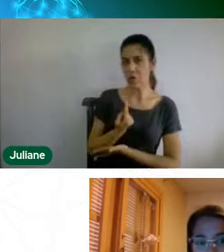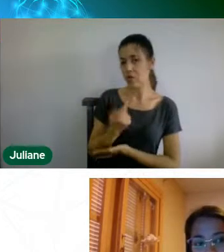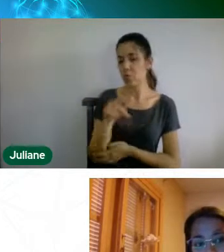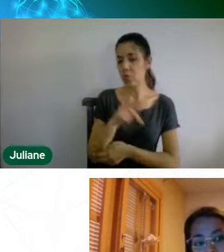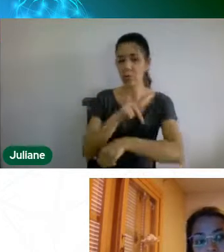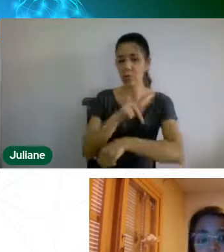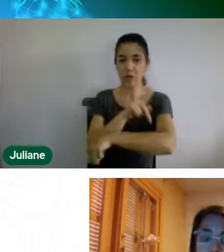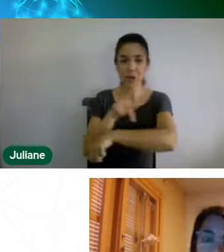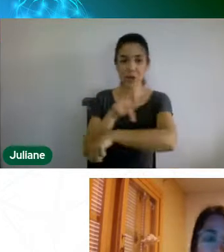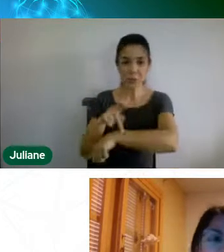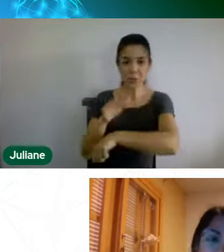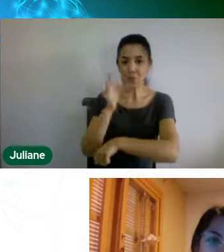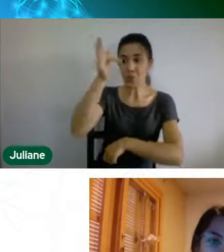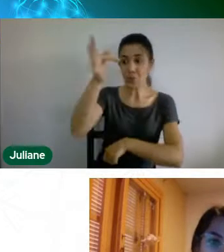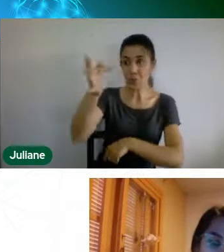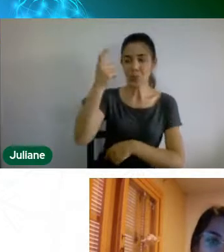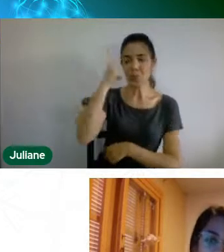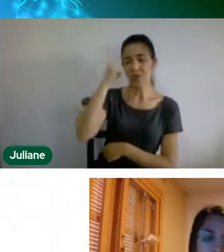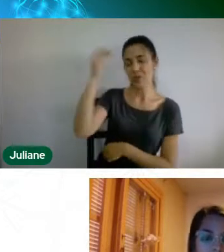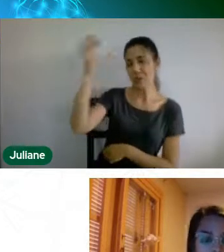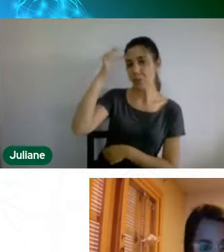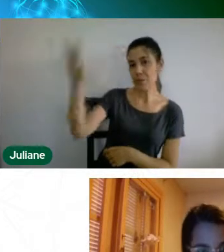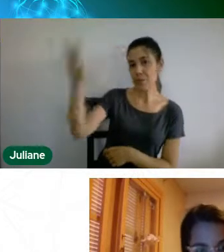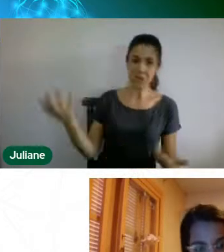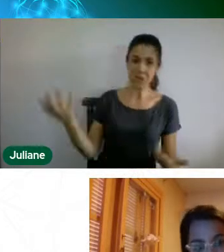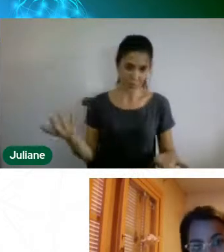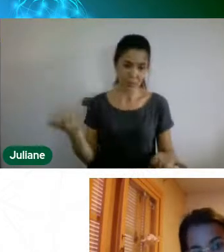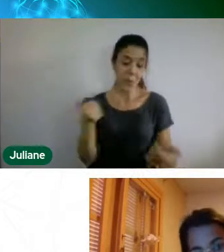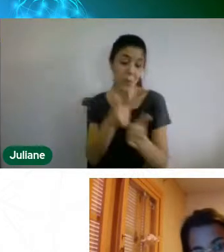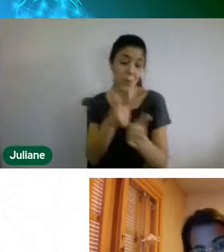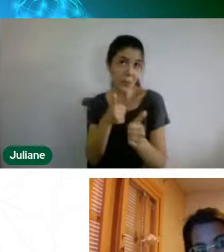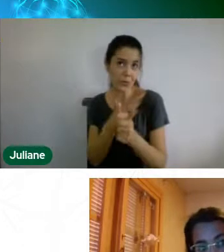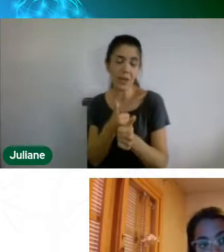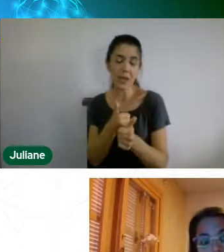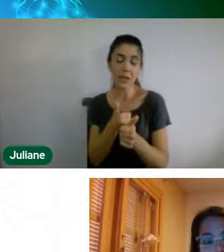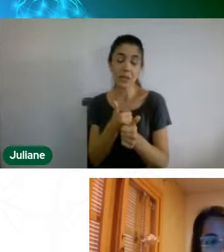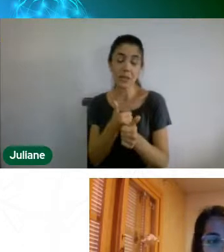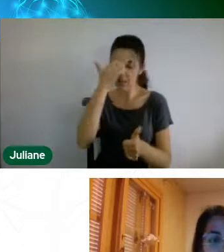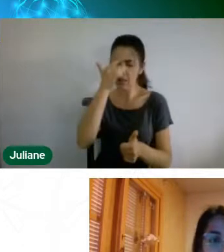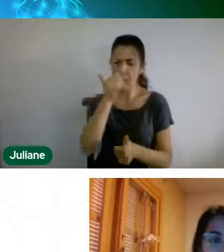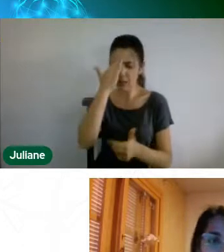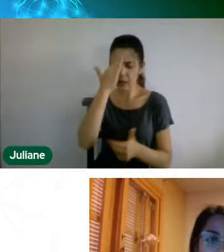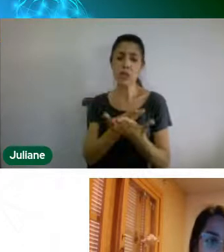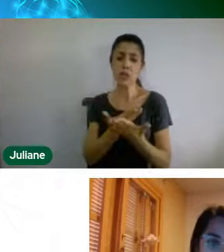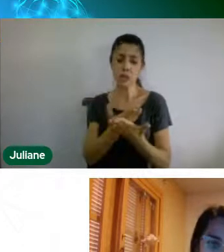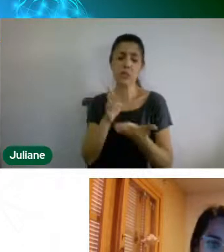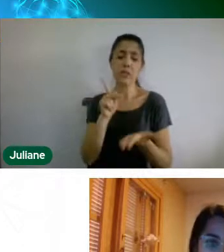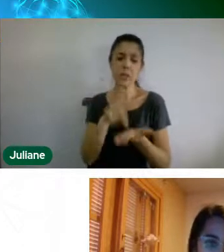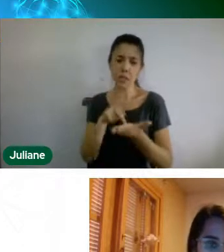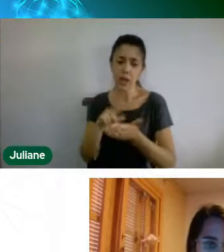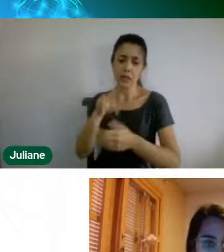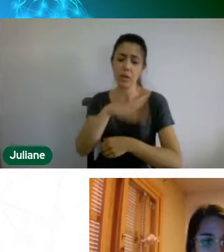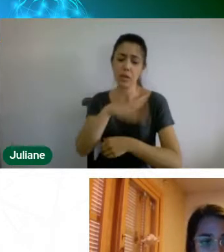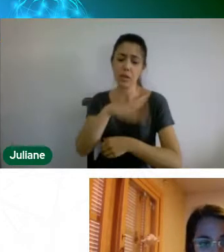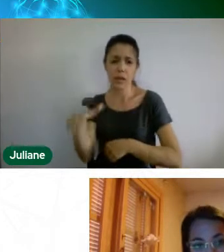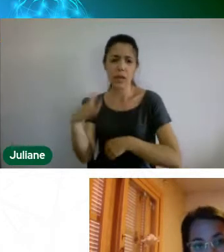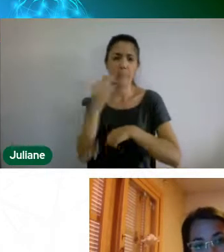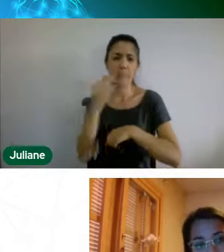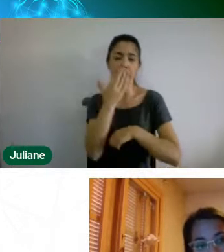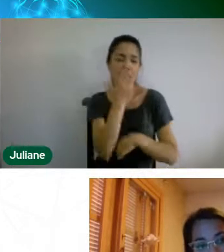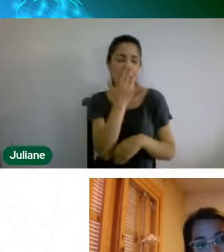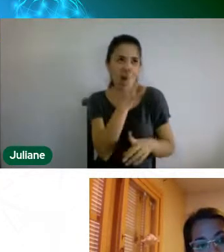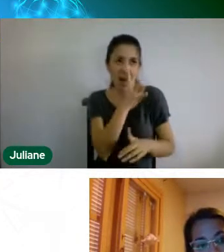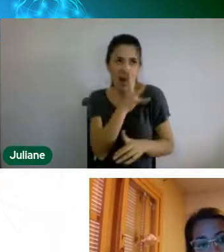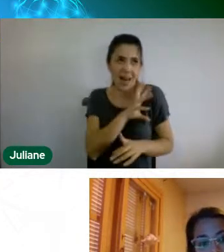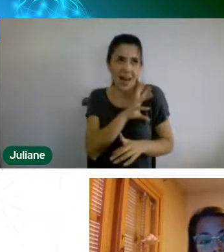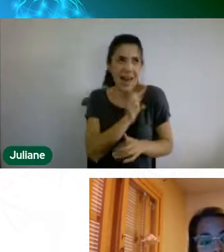a proximidade no nosso ver é muito importante, eles vão se encantar, mas a gente pode planejar assim um questionário até a escola, professores, e fazer